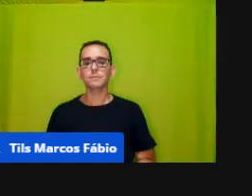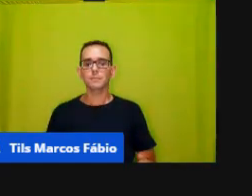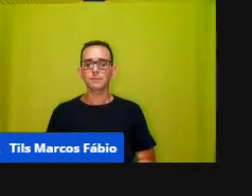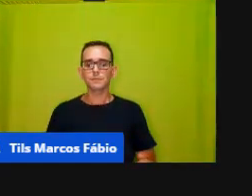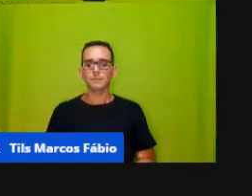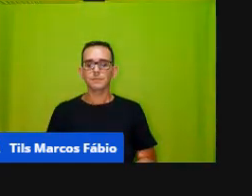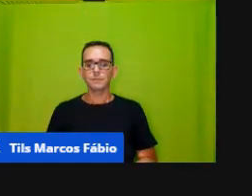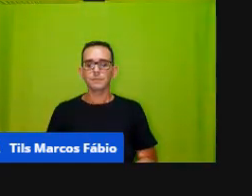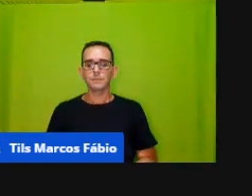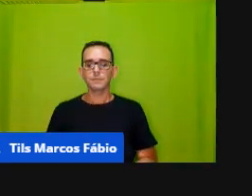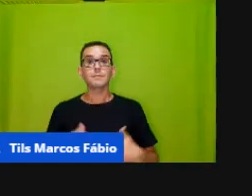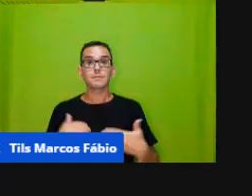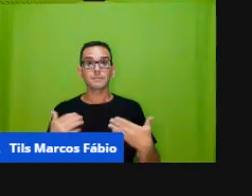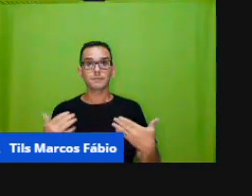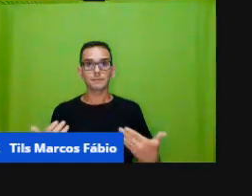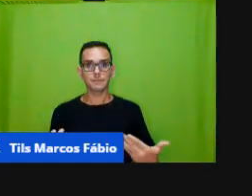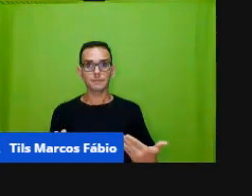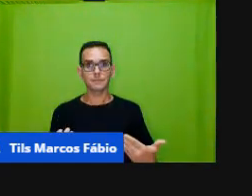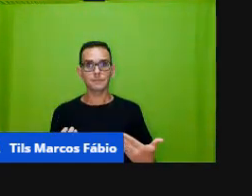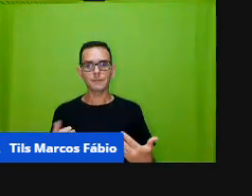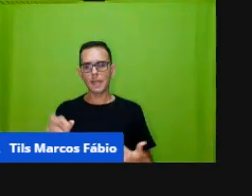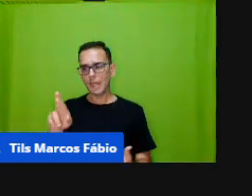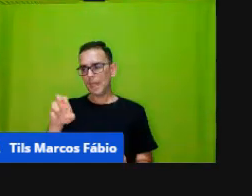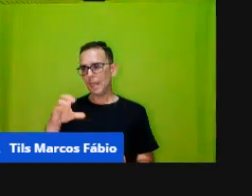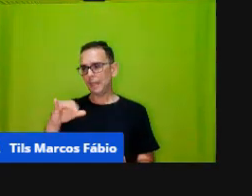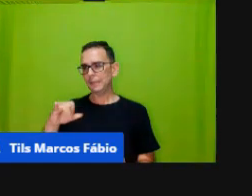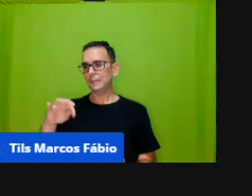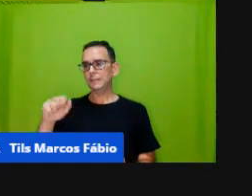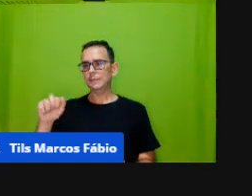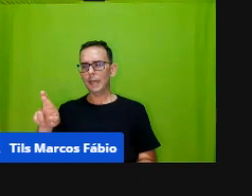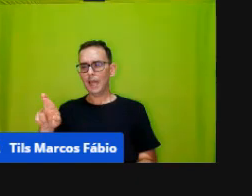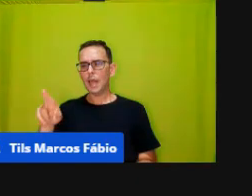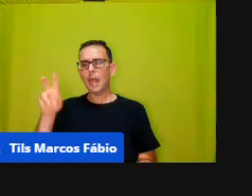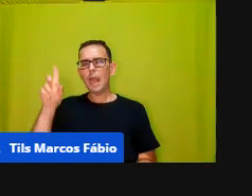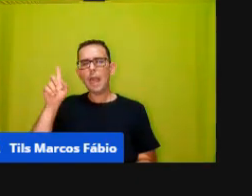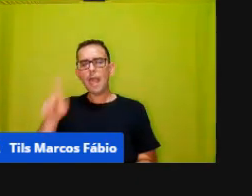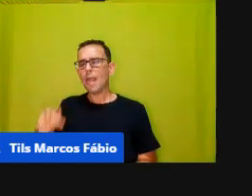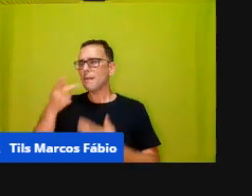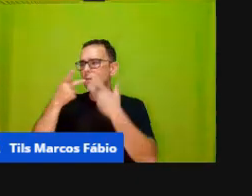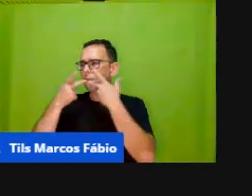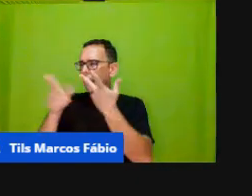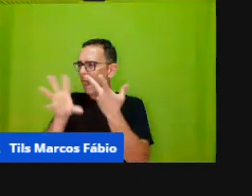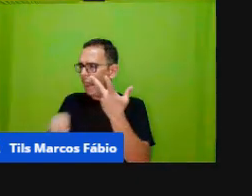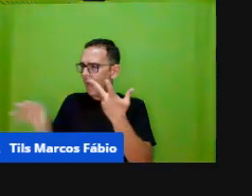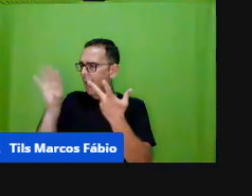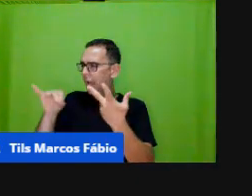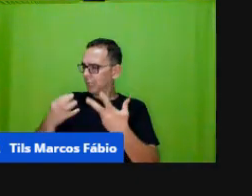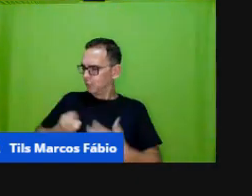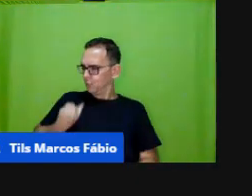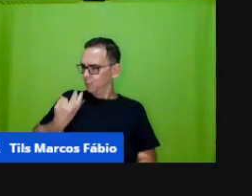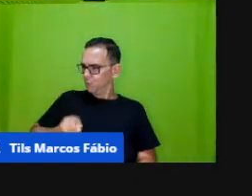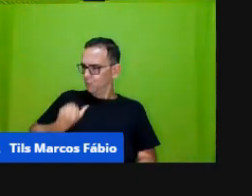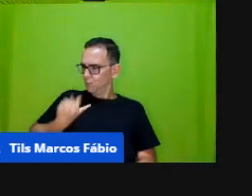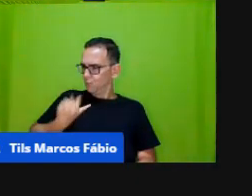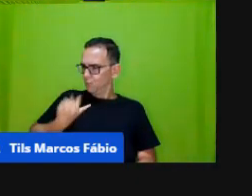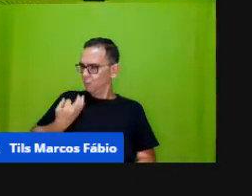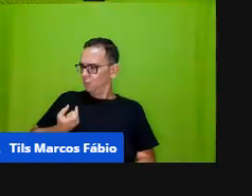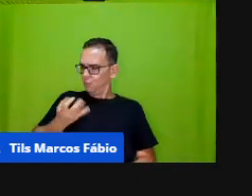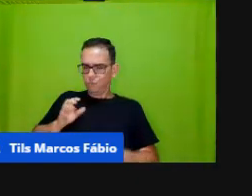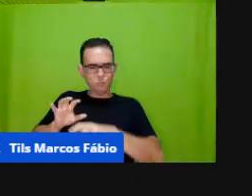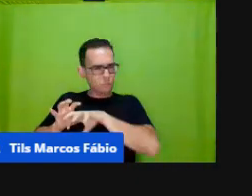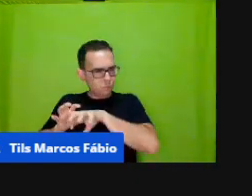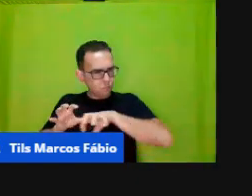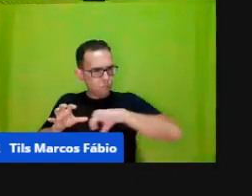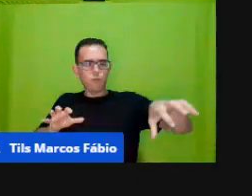Aí, Recitar envolve dizer a série de números fora de uma situação de enumeração. Então, isso